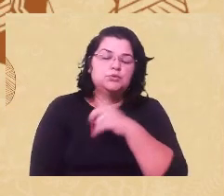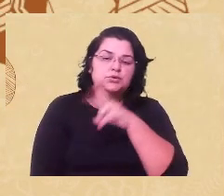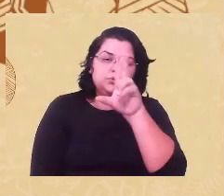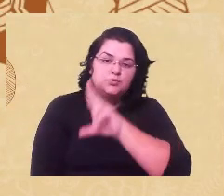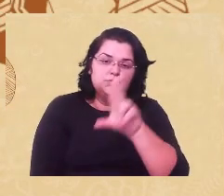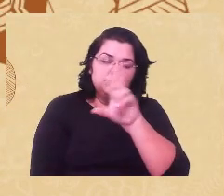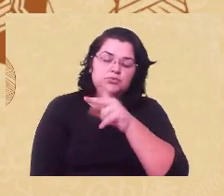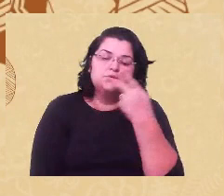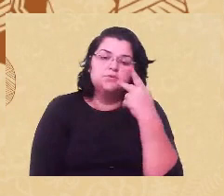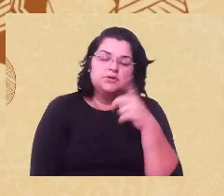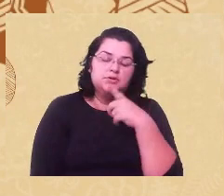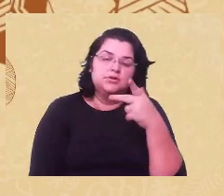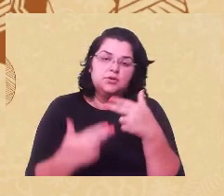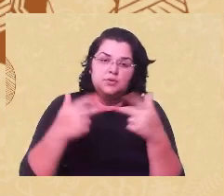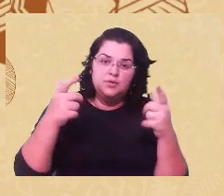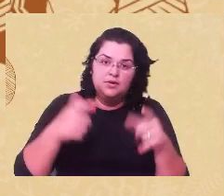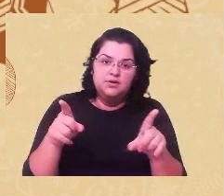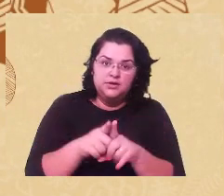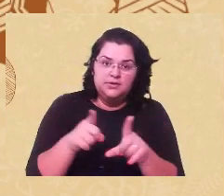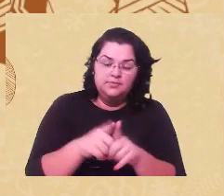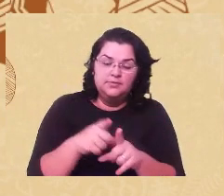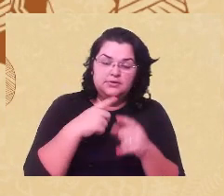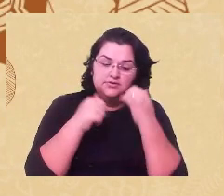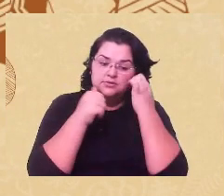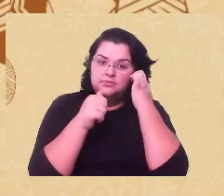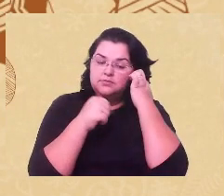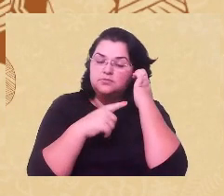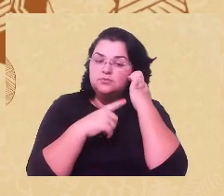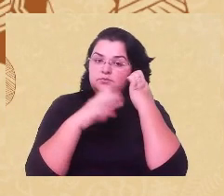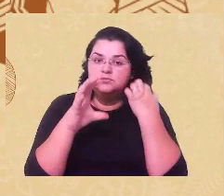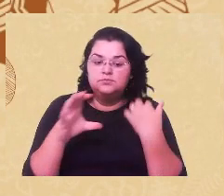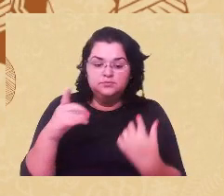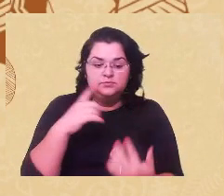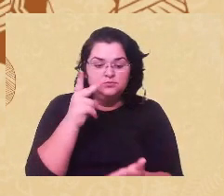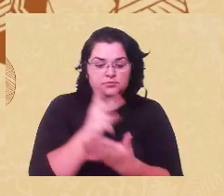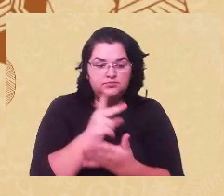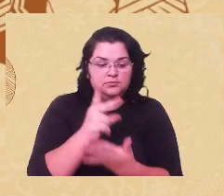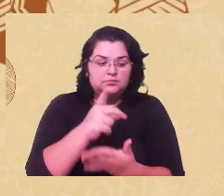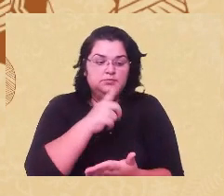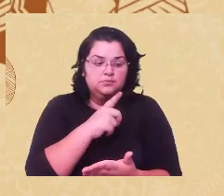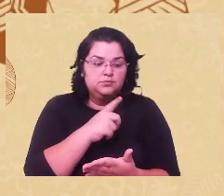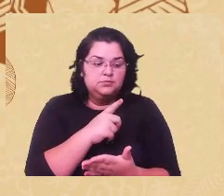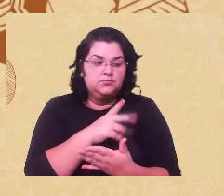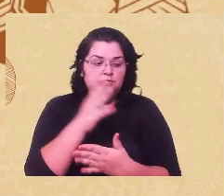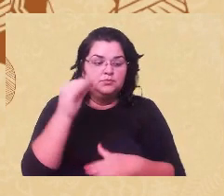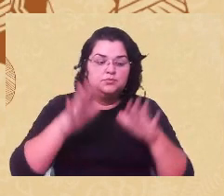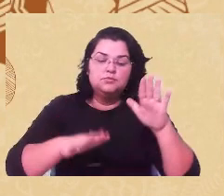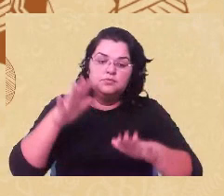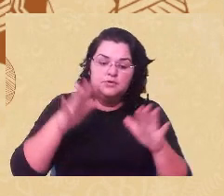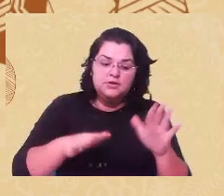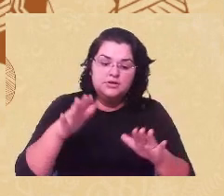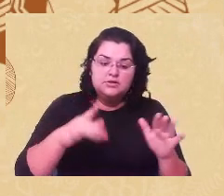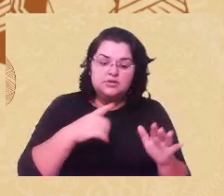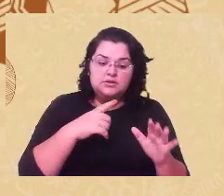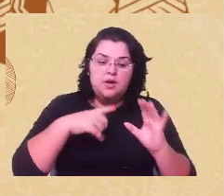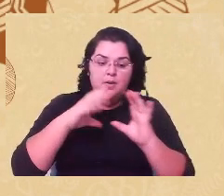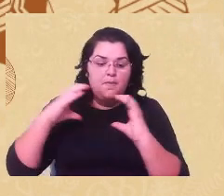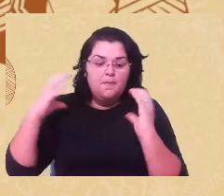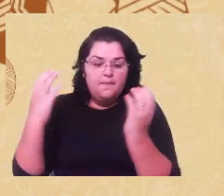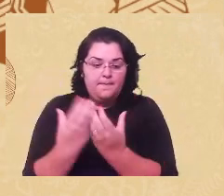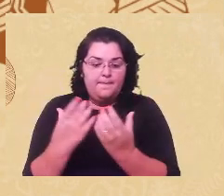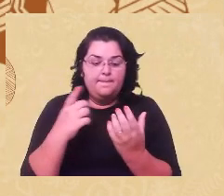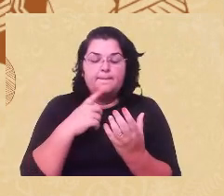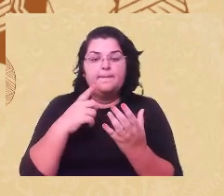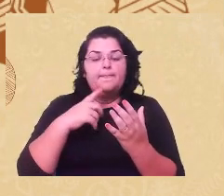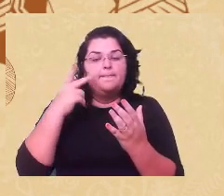psicoativas, e quando essas mulheres chegam para a Pari, elas têm muitas vezes, né, uma denúncia ao conselho tutela feita que culmina com a